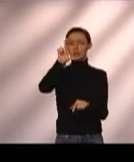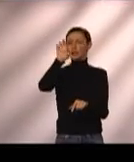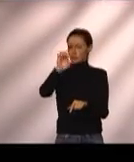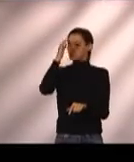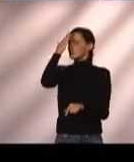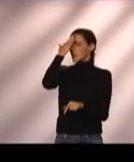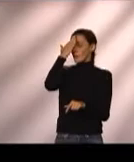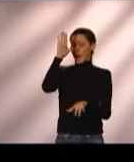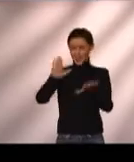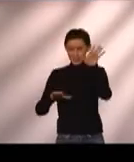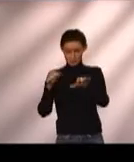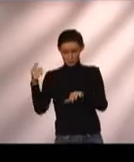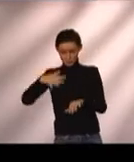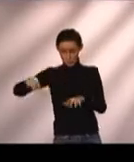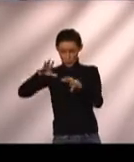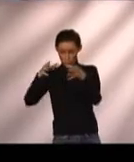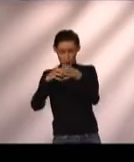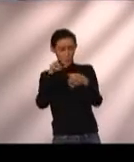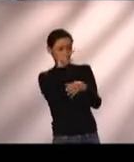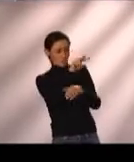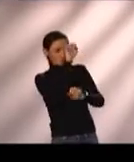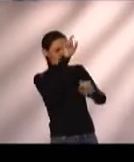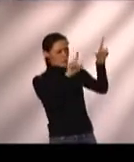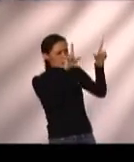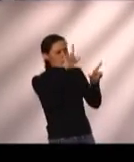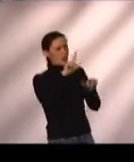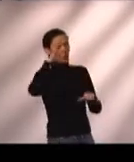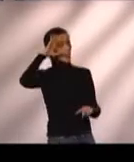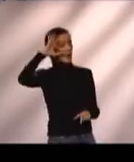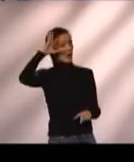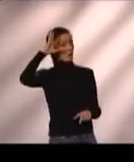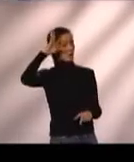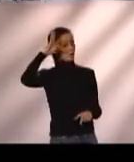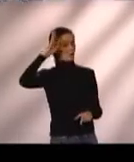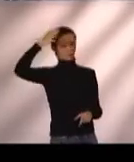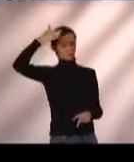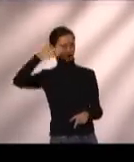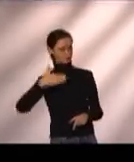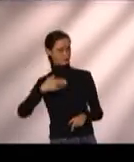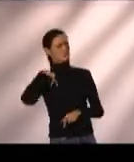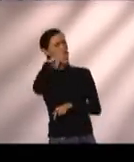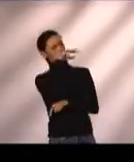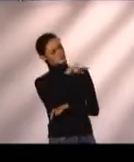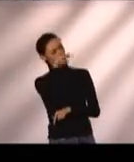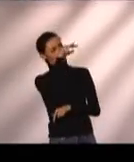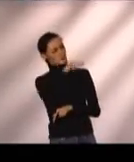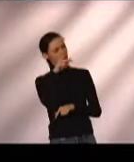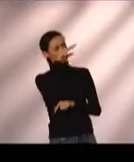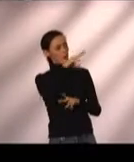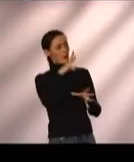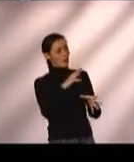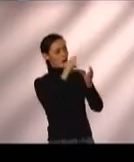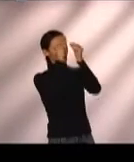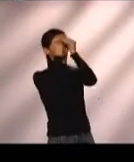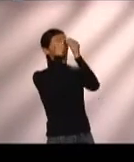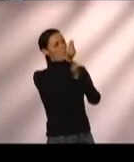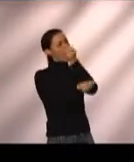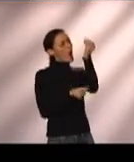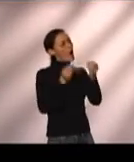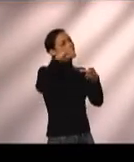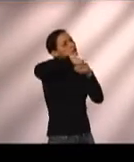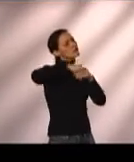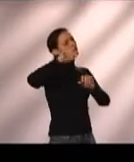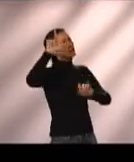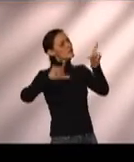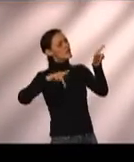assistimos alguns programas ou trechos pelo menos de programas durante as quartas-feiras e todos nós temos